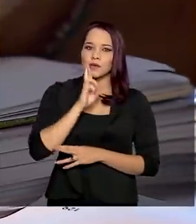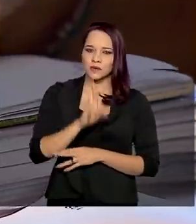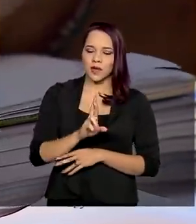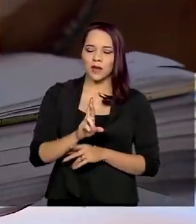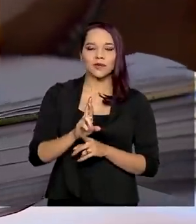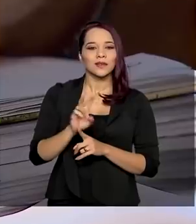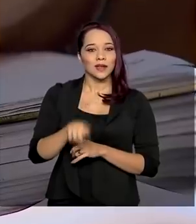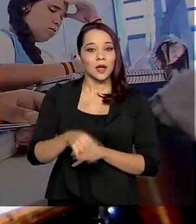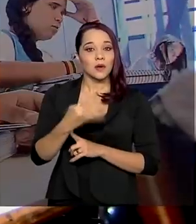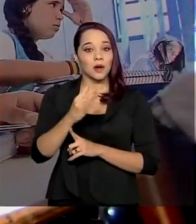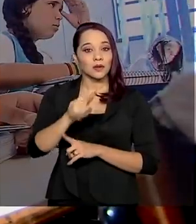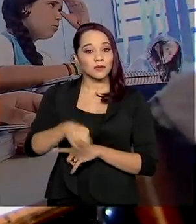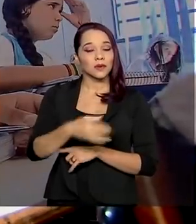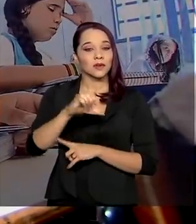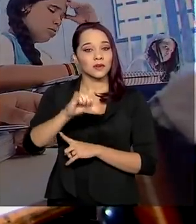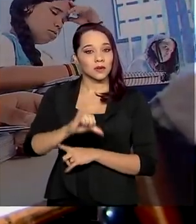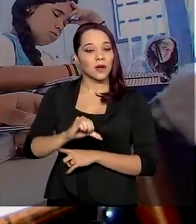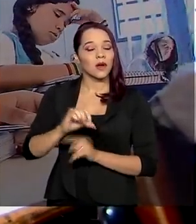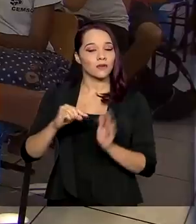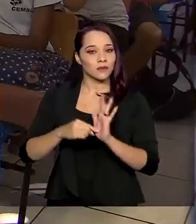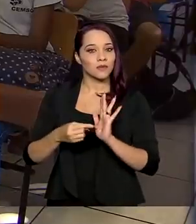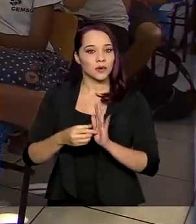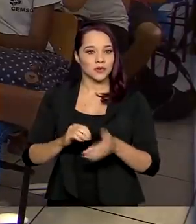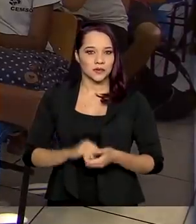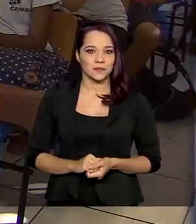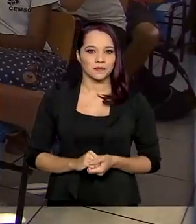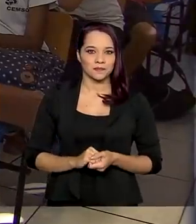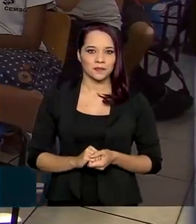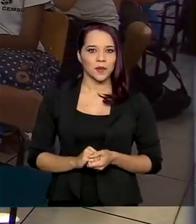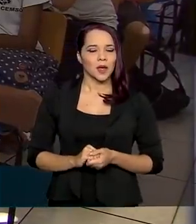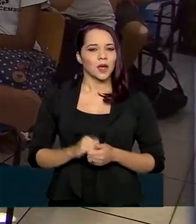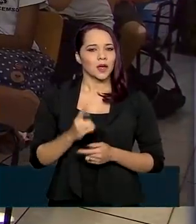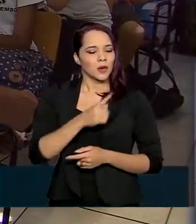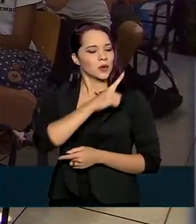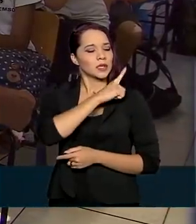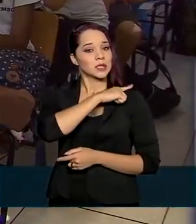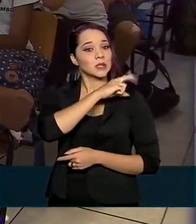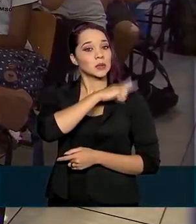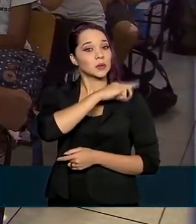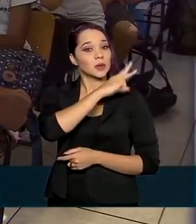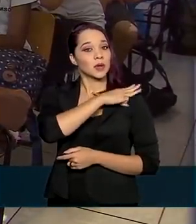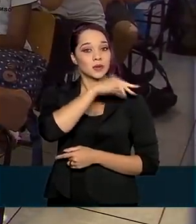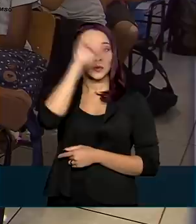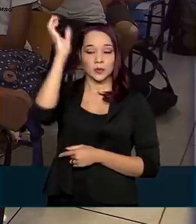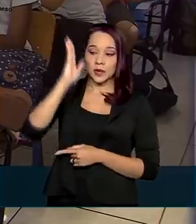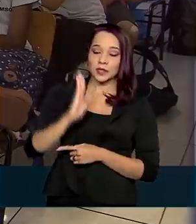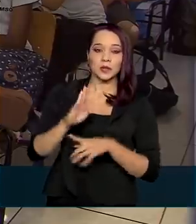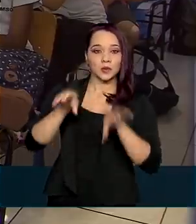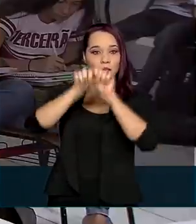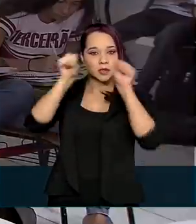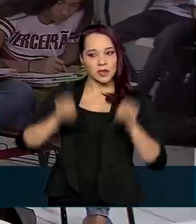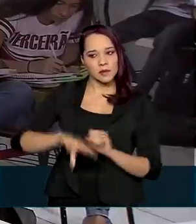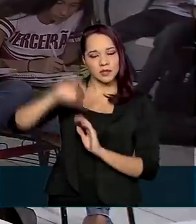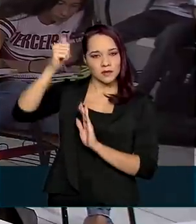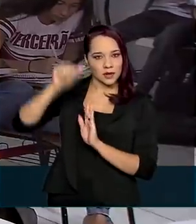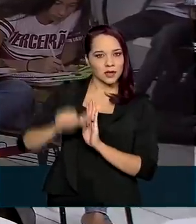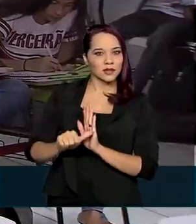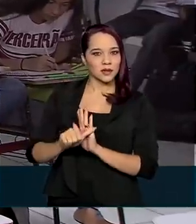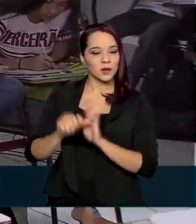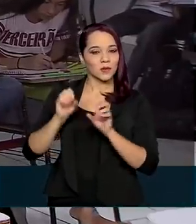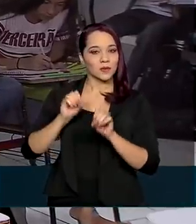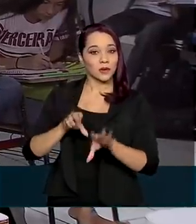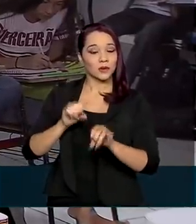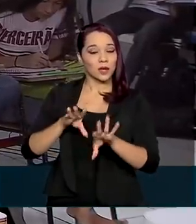em 4,9 pontos. E o desempenho do ensino médio brasileiro no sistema de avaliação da